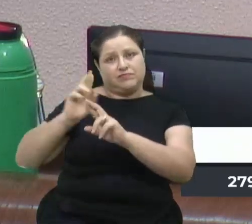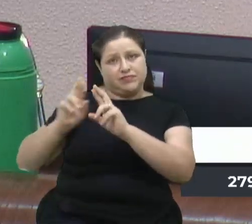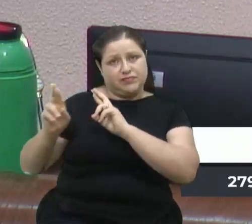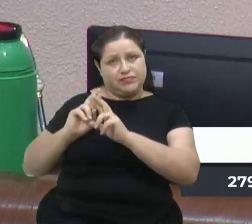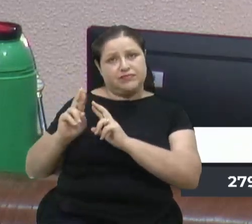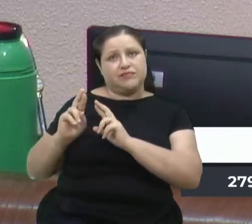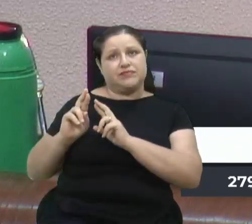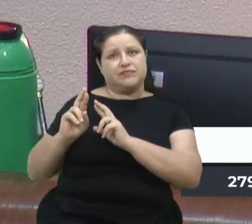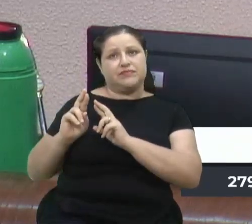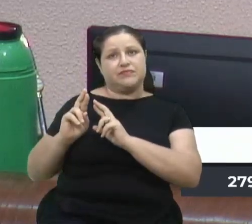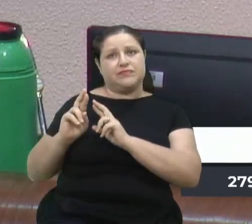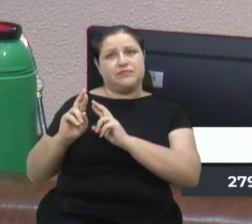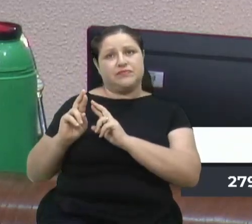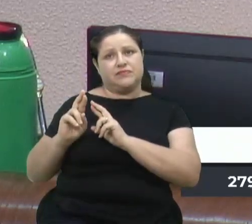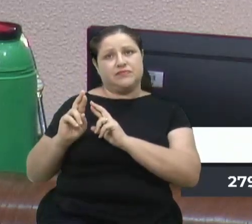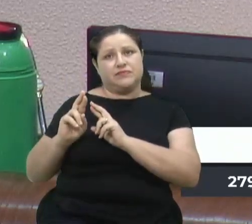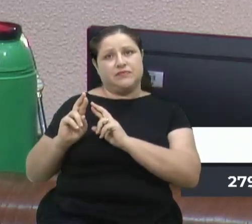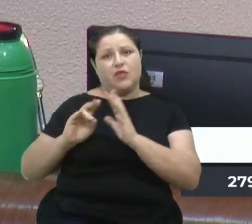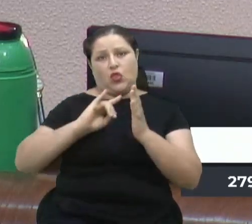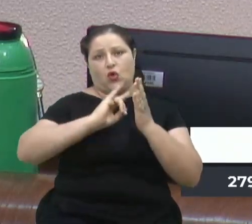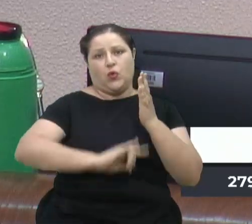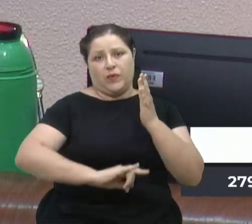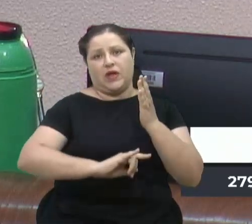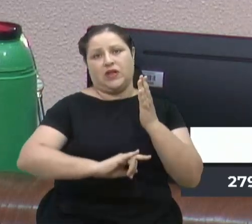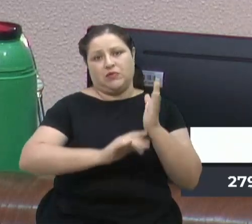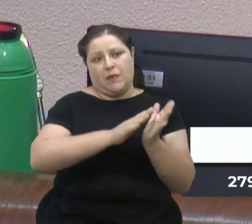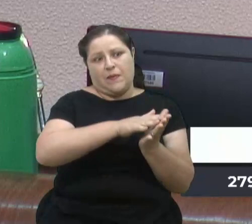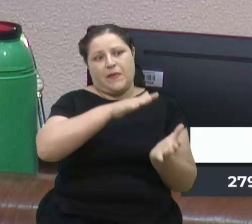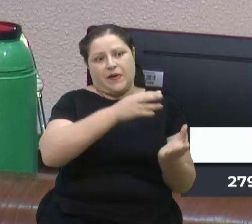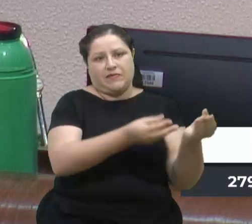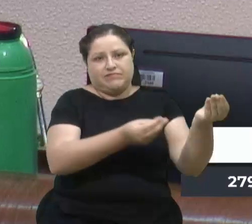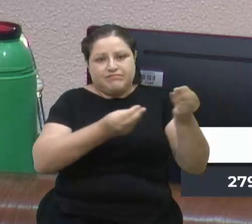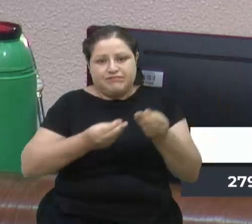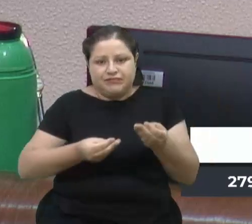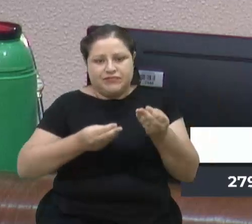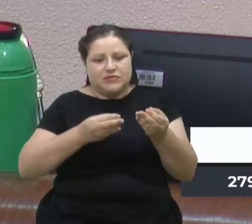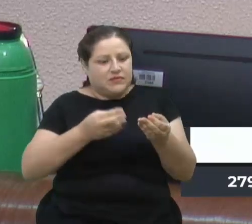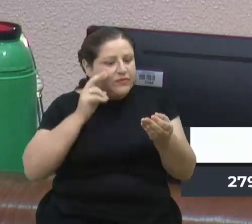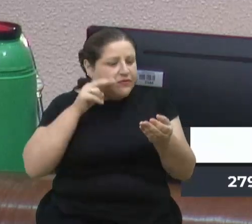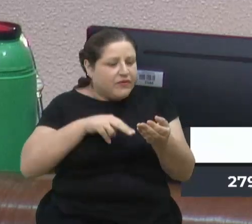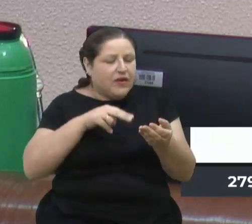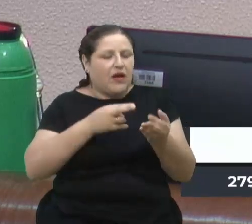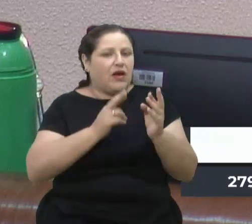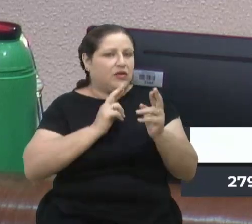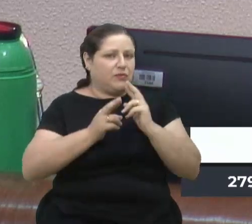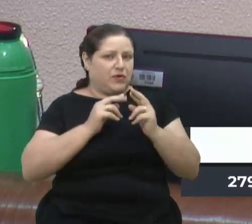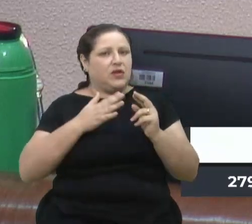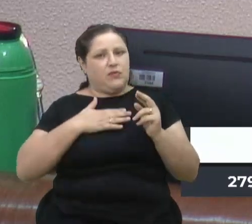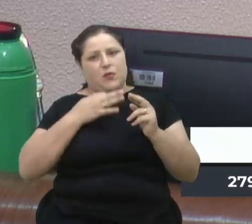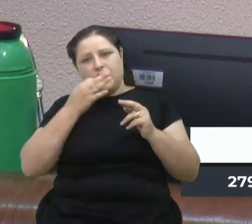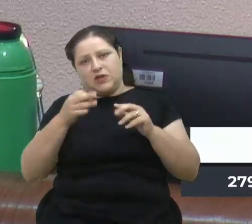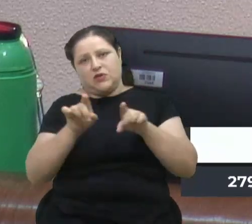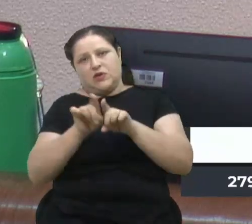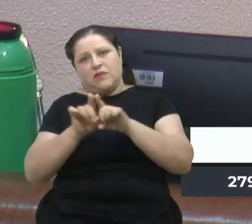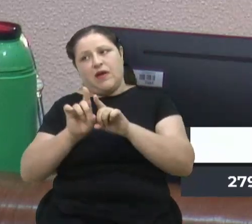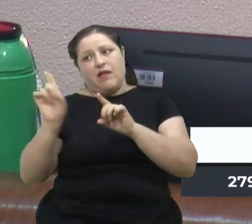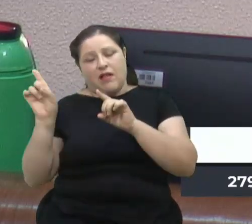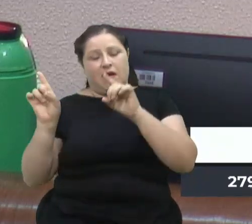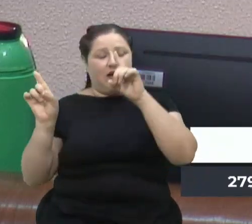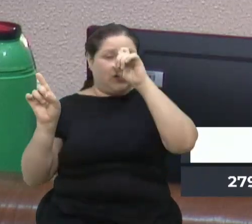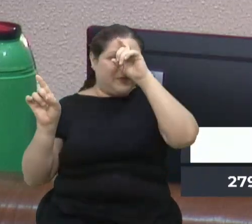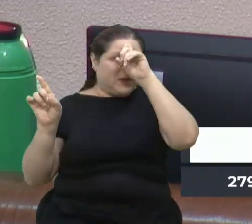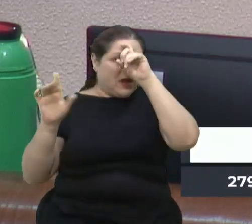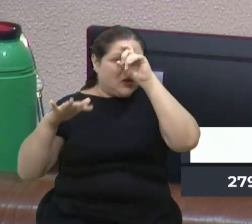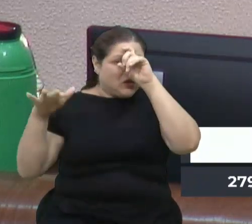documentação que eles entregaram. E eu também me posiciono que o Hospital Geral tem que ser 100